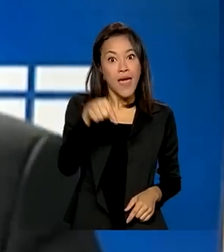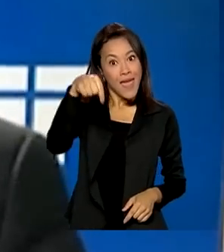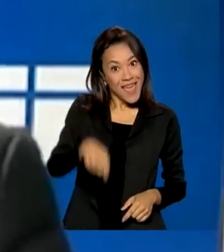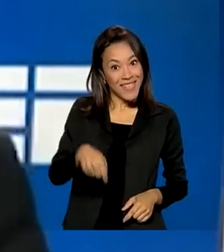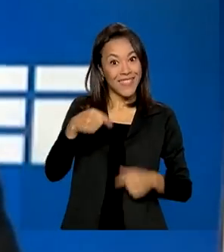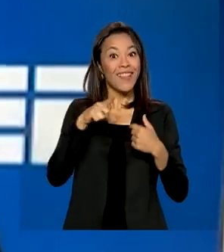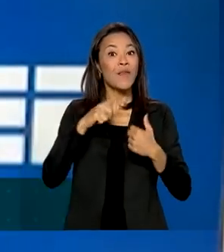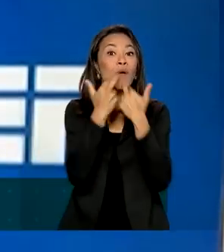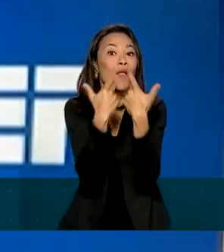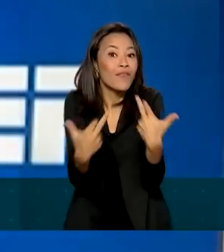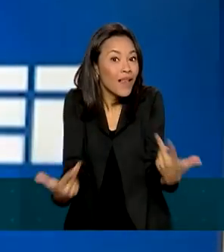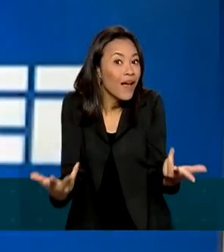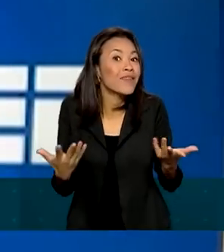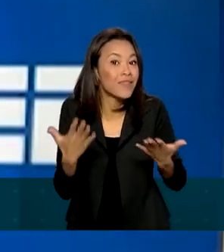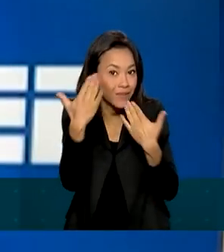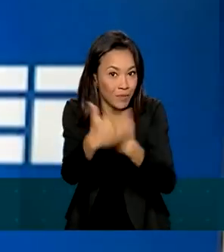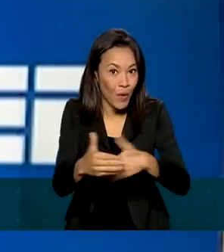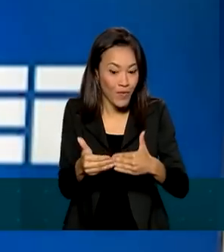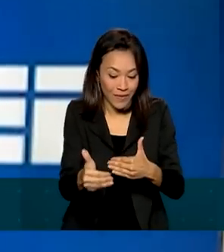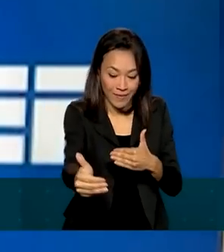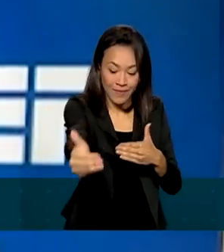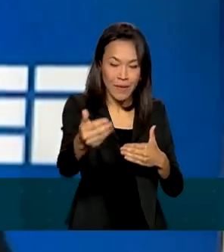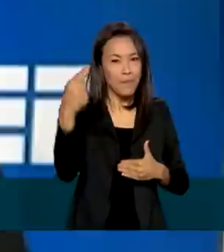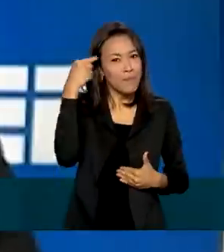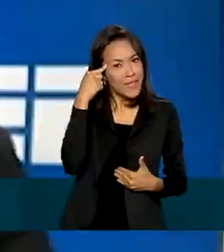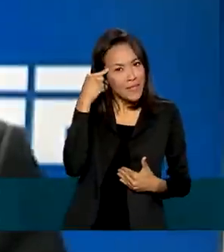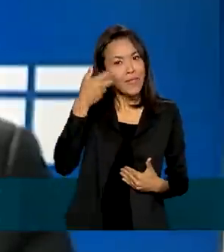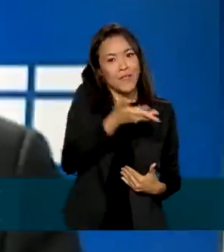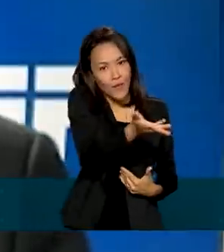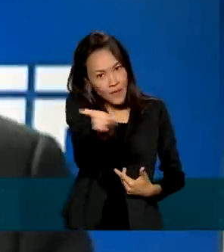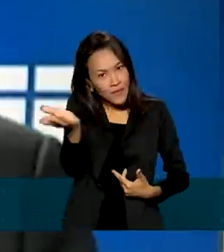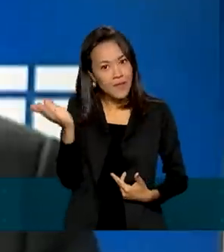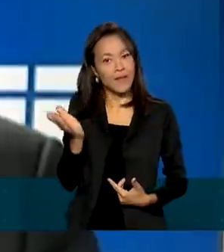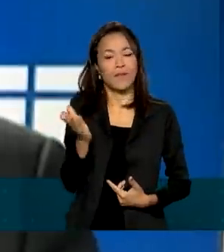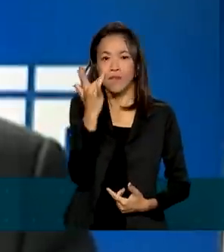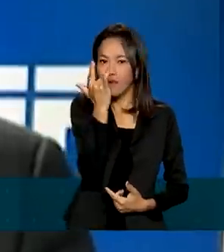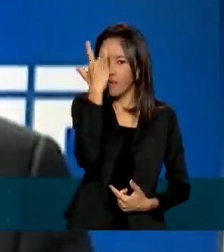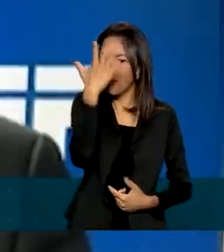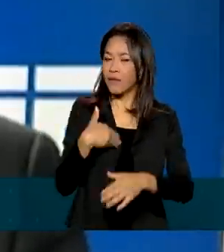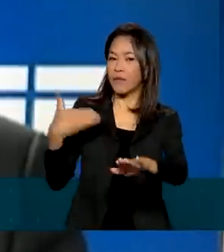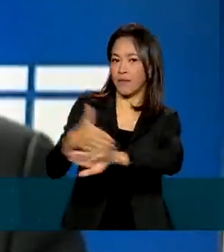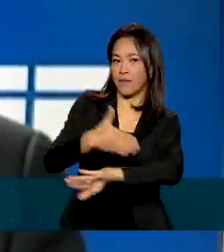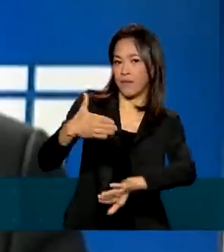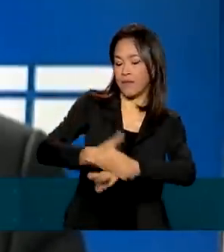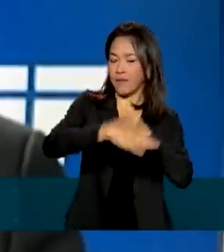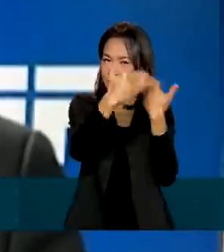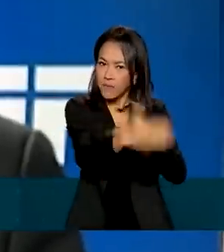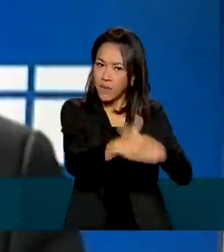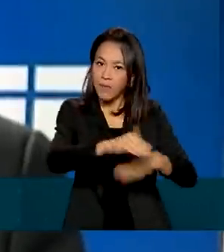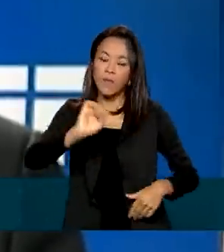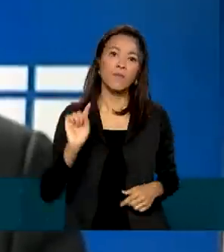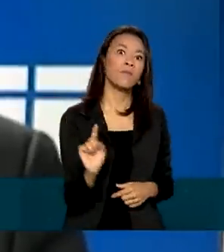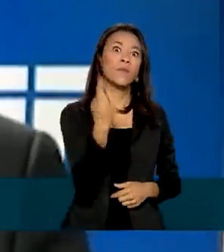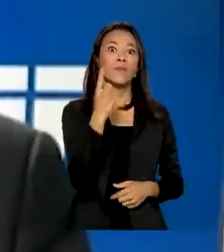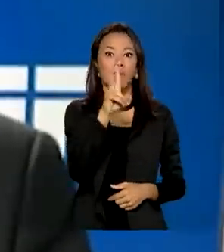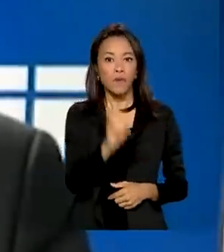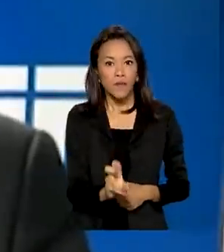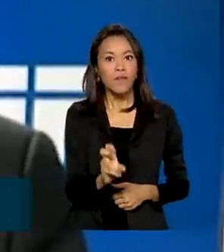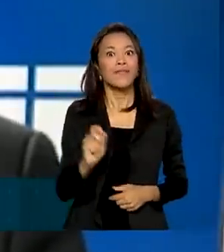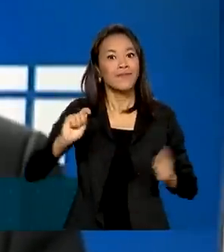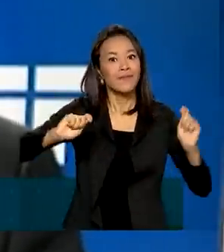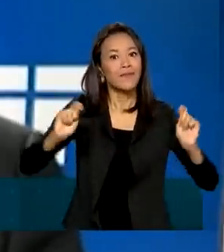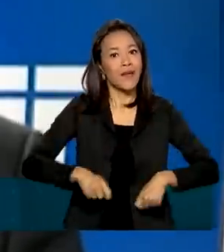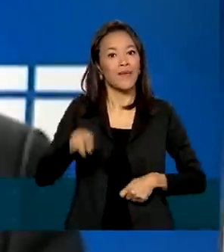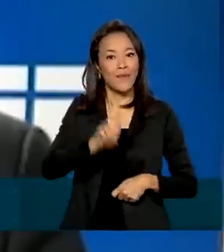novidade, que conquistamos pensando em vocês para facilitar o acesso ao exame. Pela primeira vez, será possível